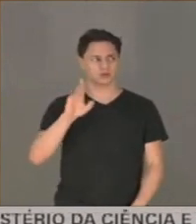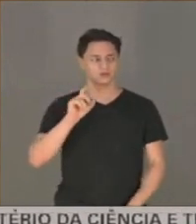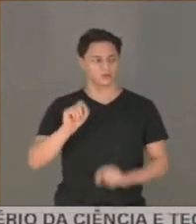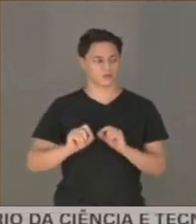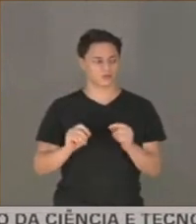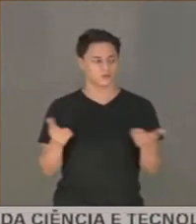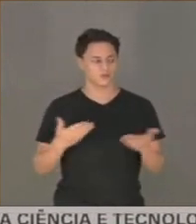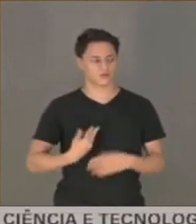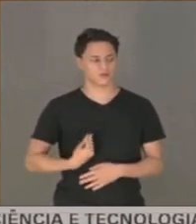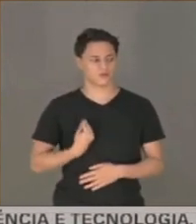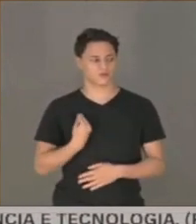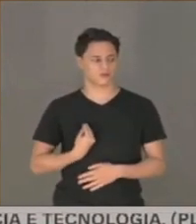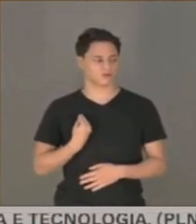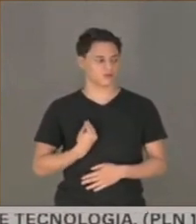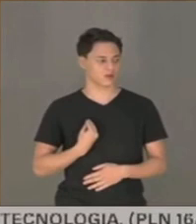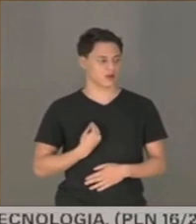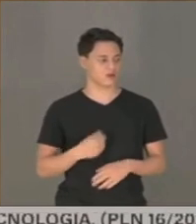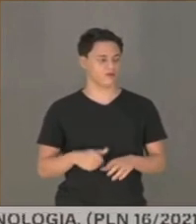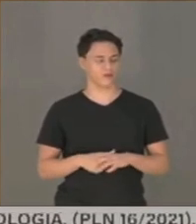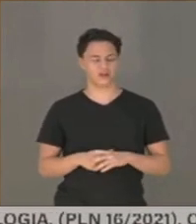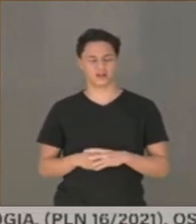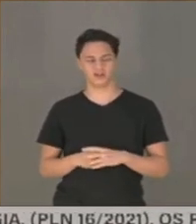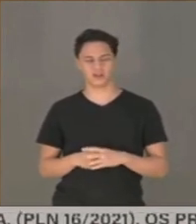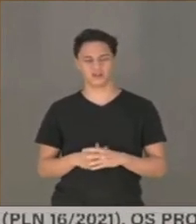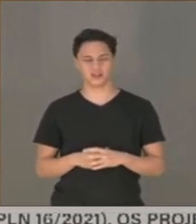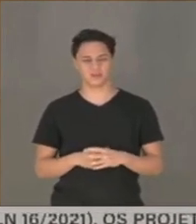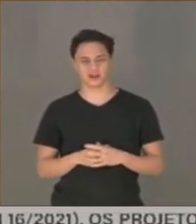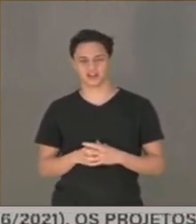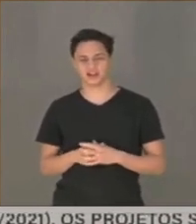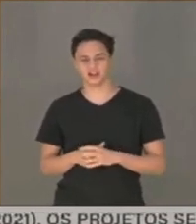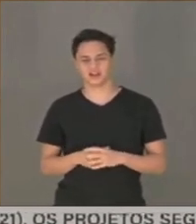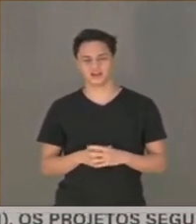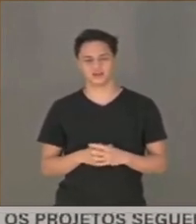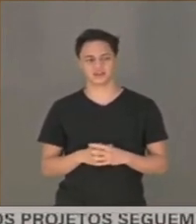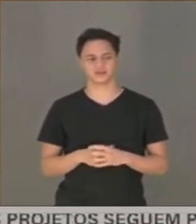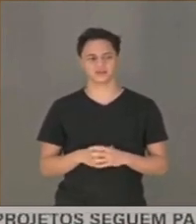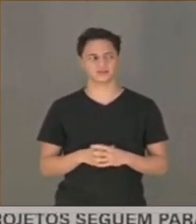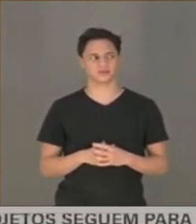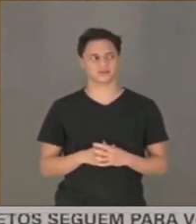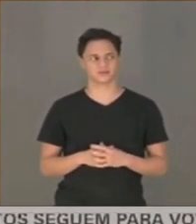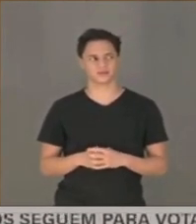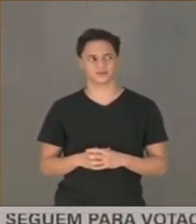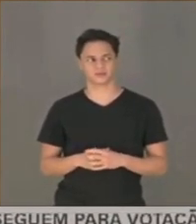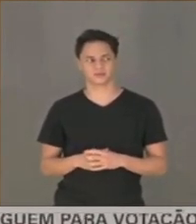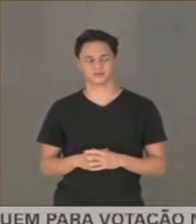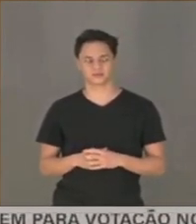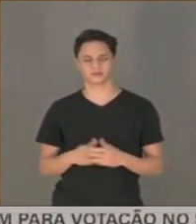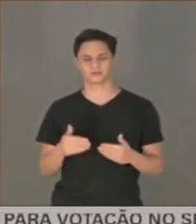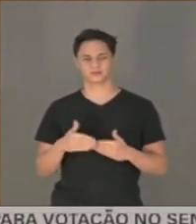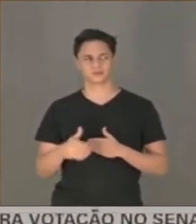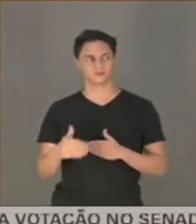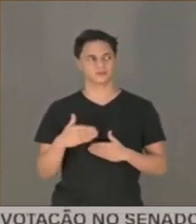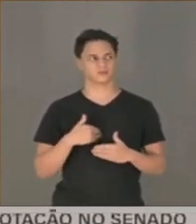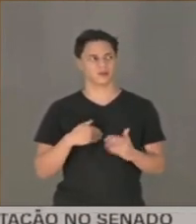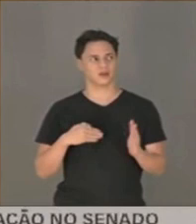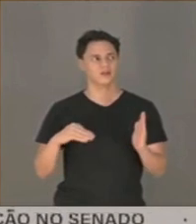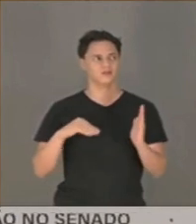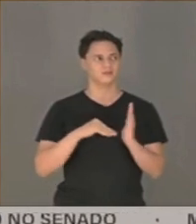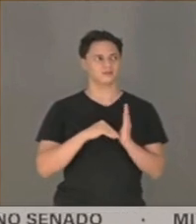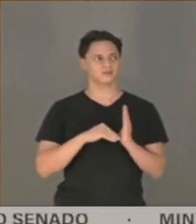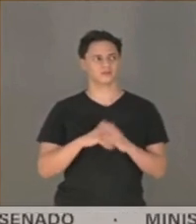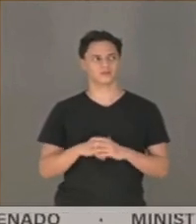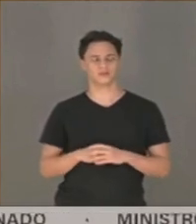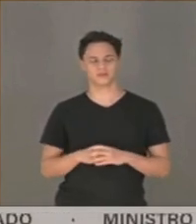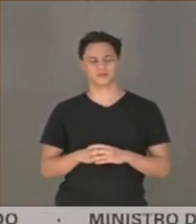A CPI tem esse valor. Só que imaginava-se que a Comissão Parlamentar de Inquérito fosse